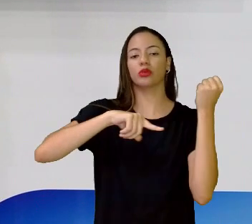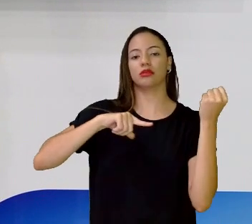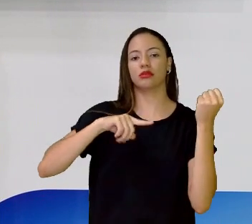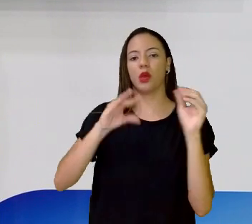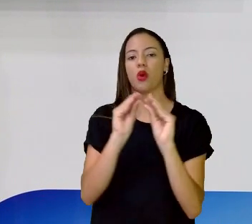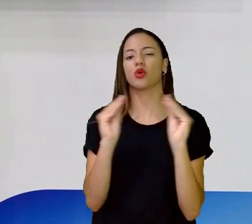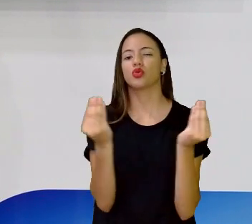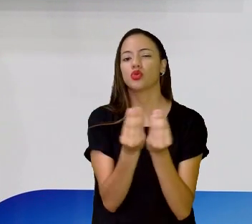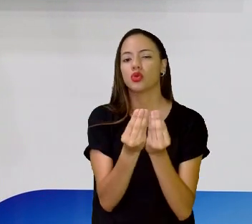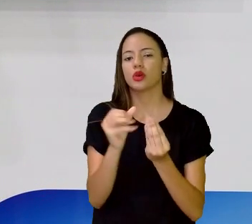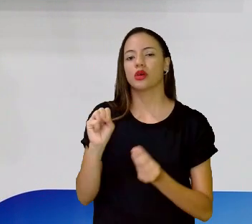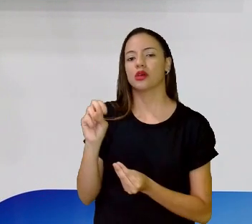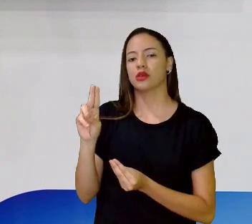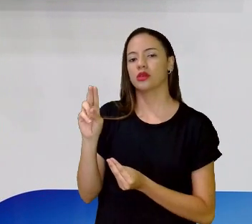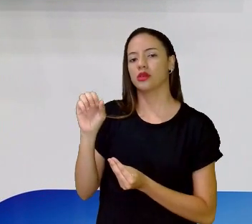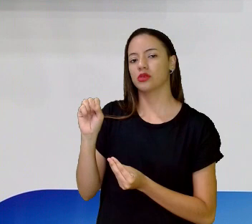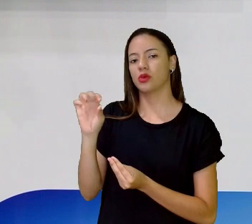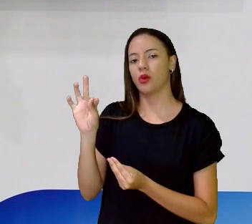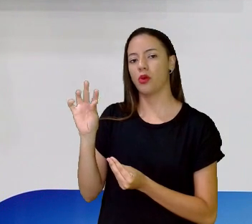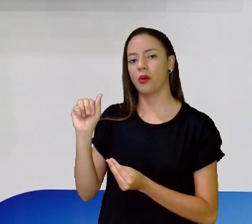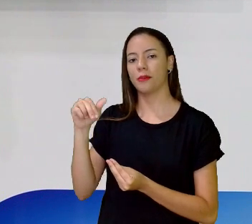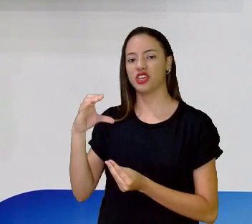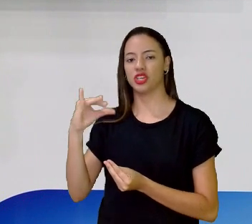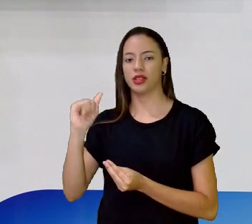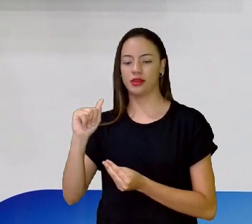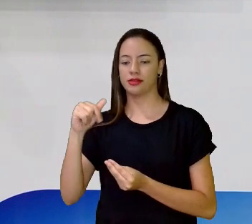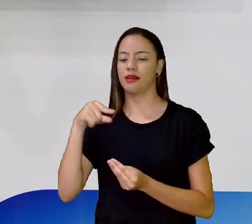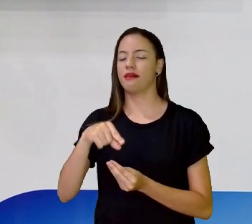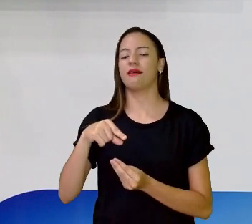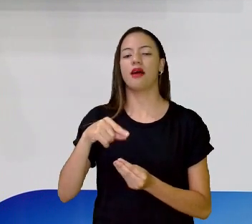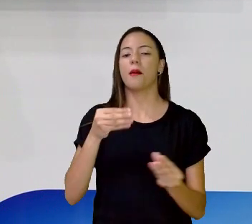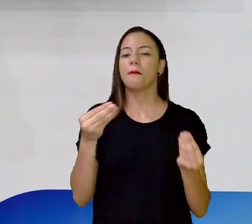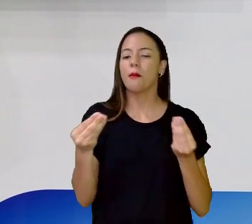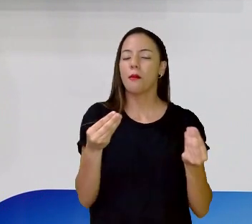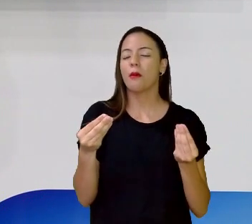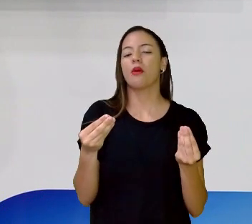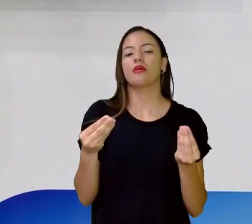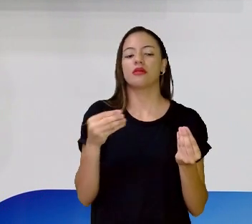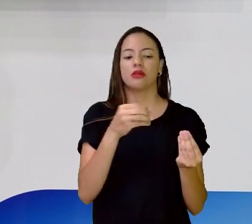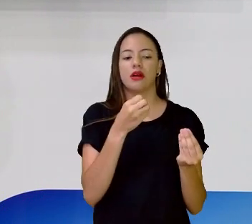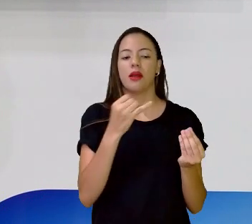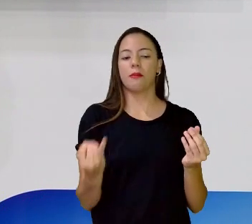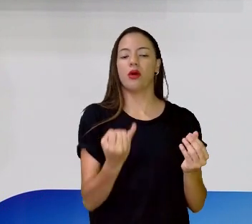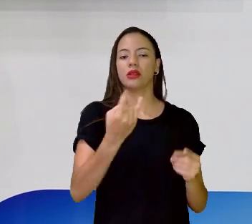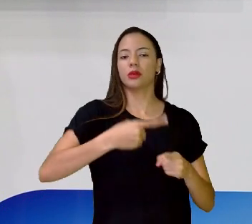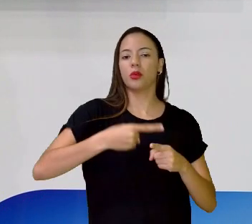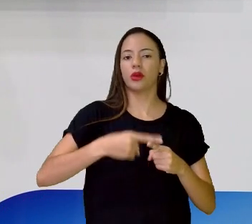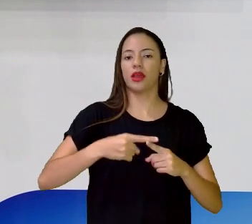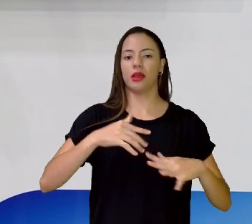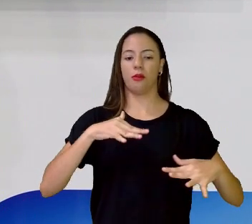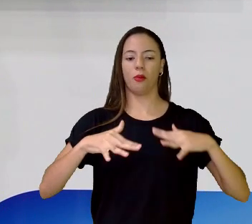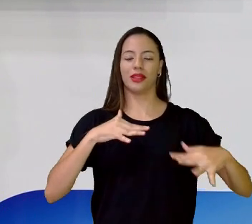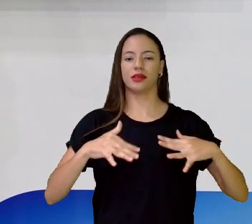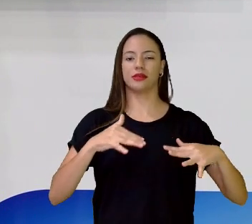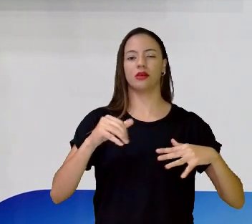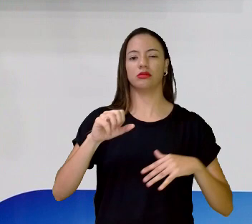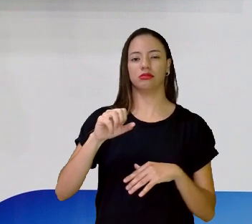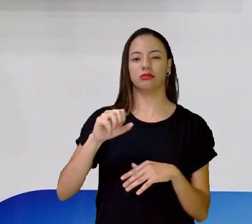favorecer a lubrificação entre os ossos e a movimentação nossa também, o que nos permite